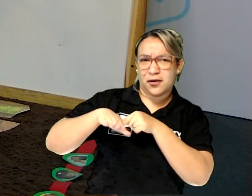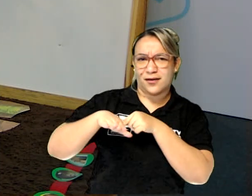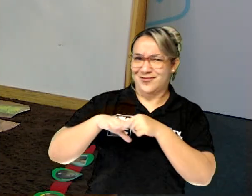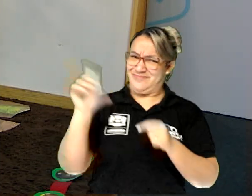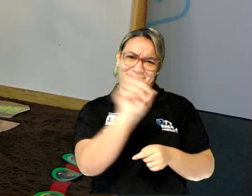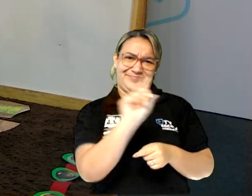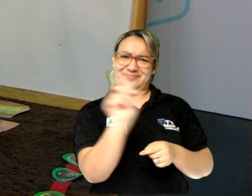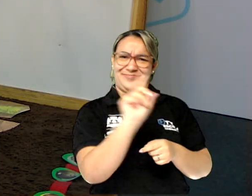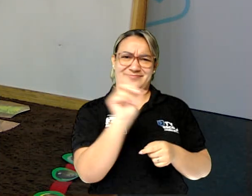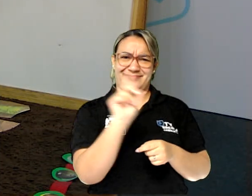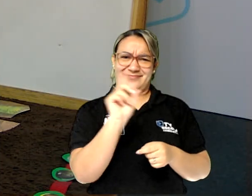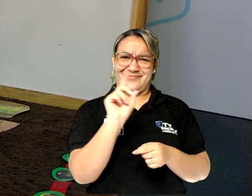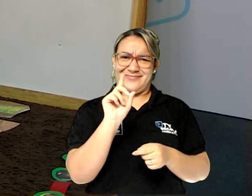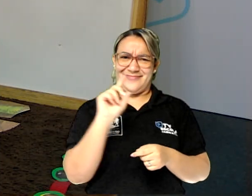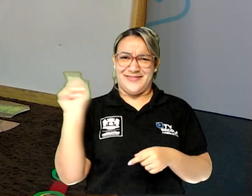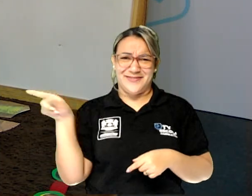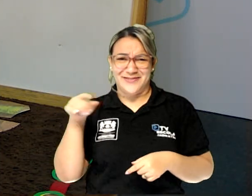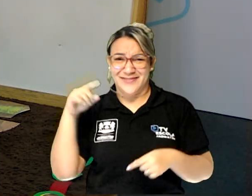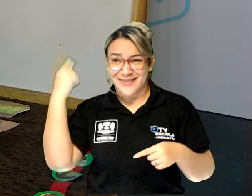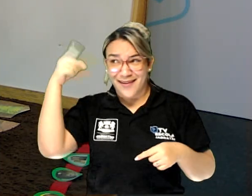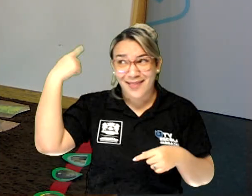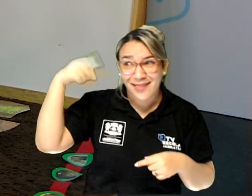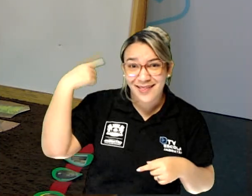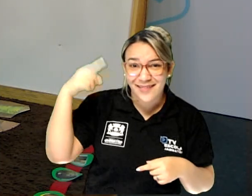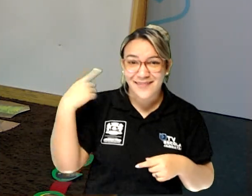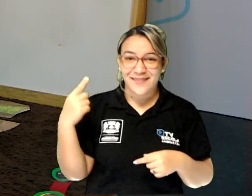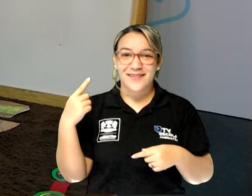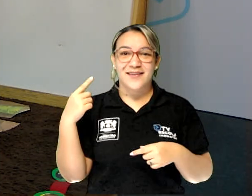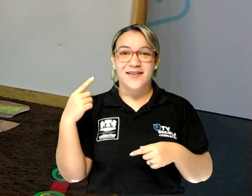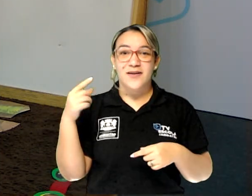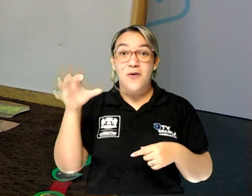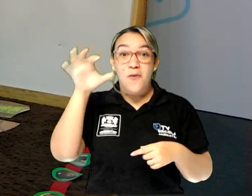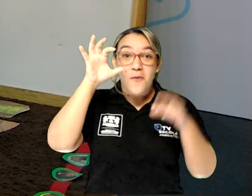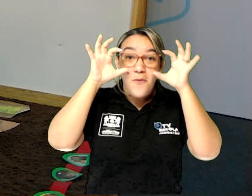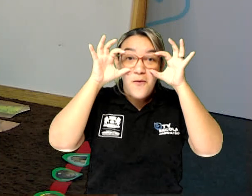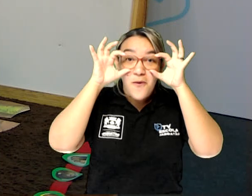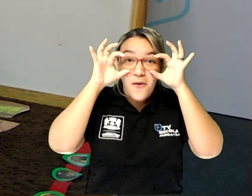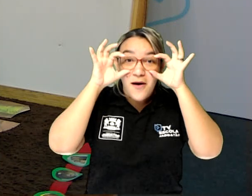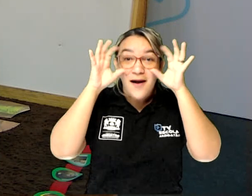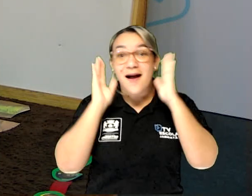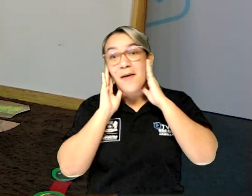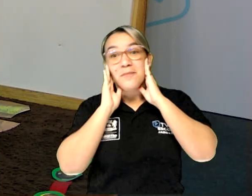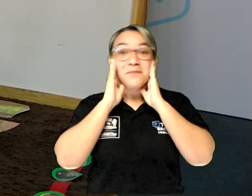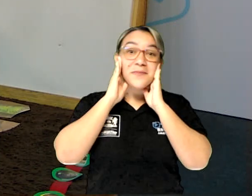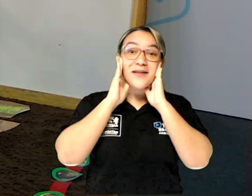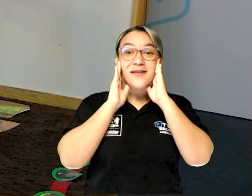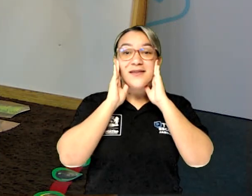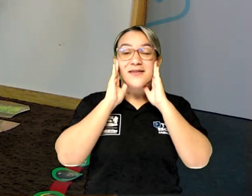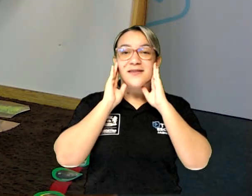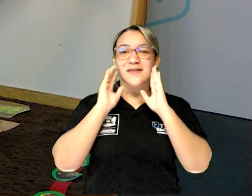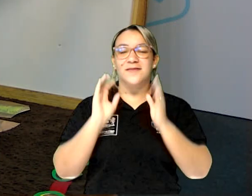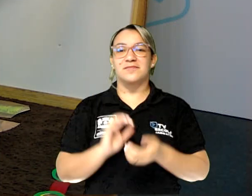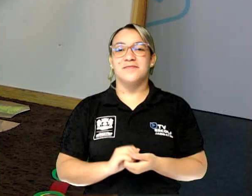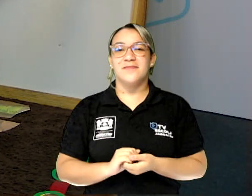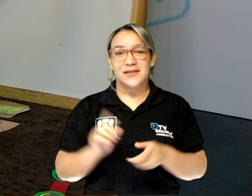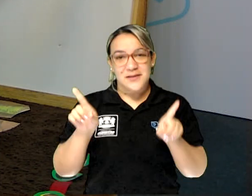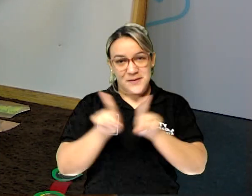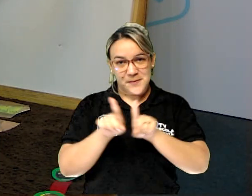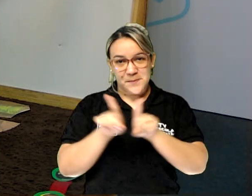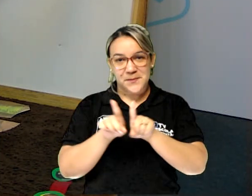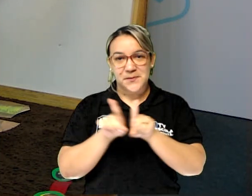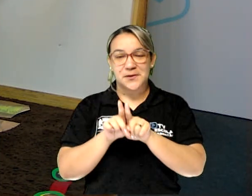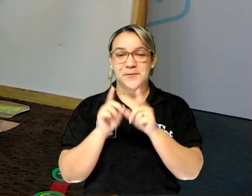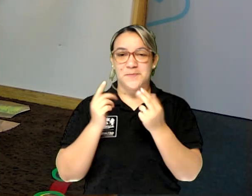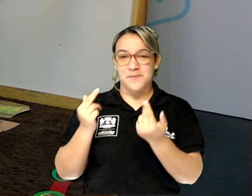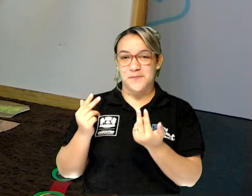Não, Belly, você está ficando o lelé da cuca. Os olhos são na cabeça. Então, também na parte de